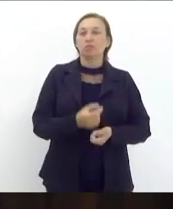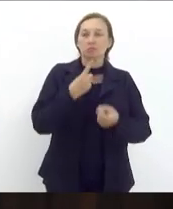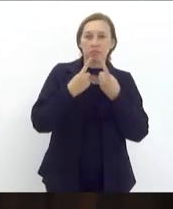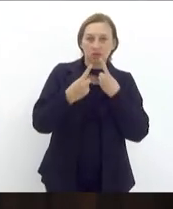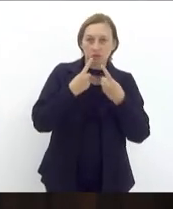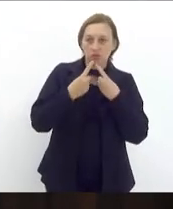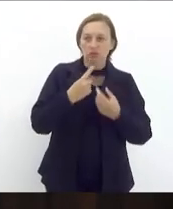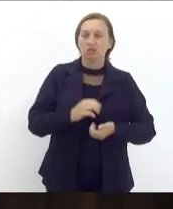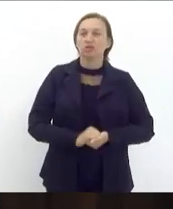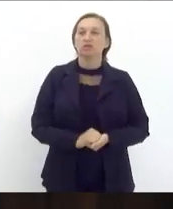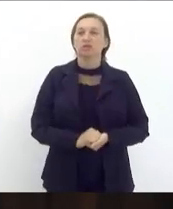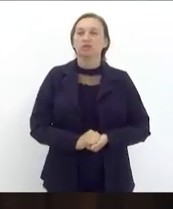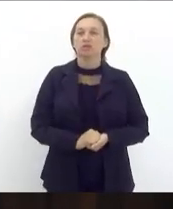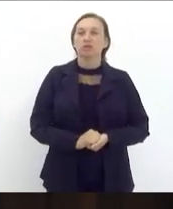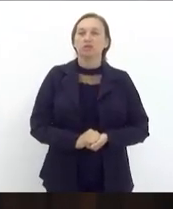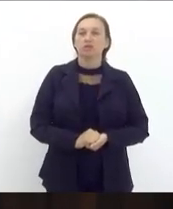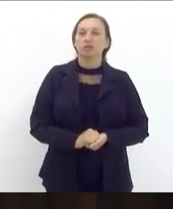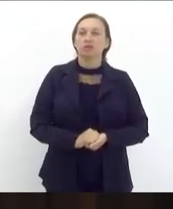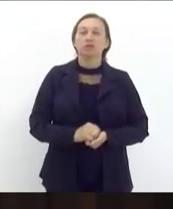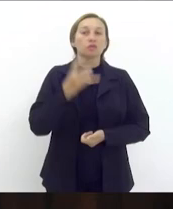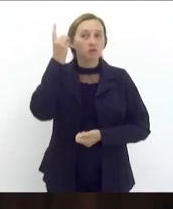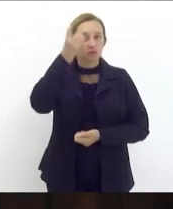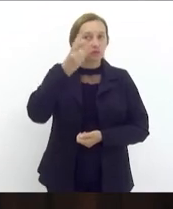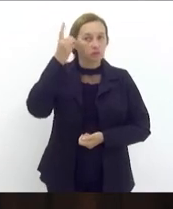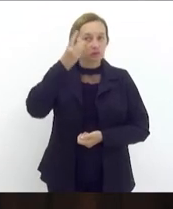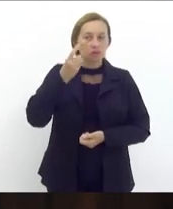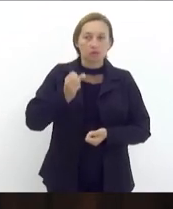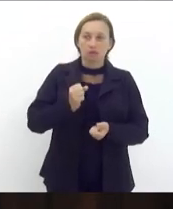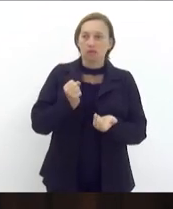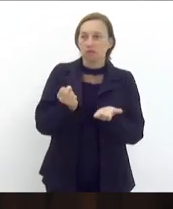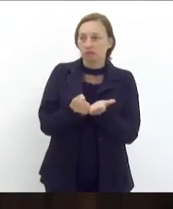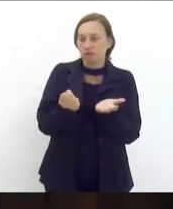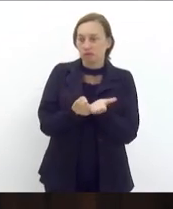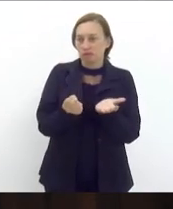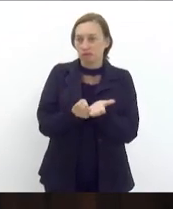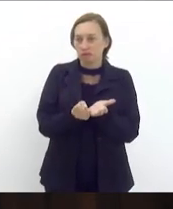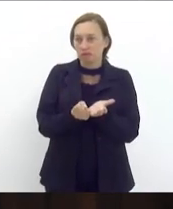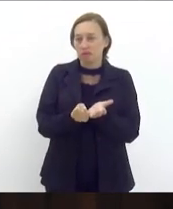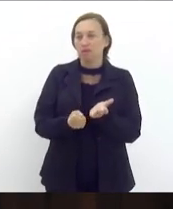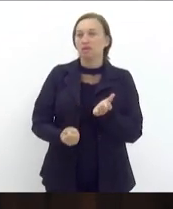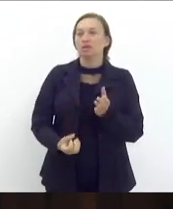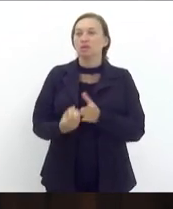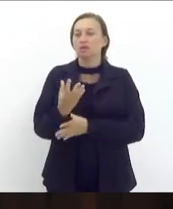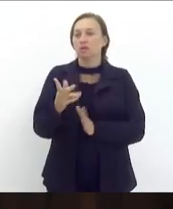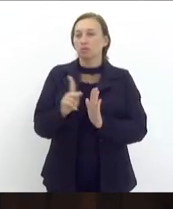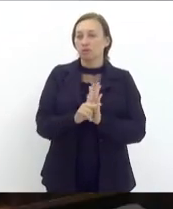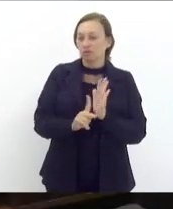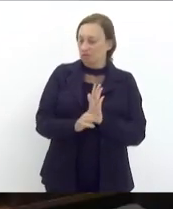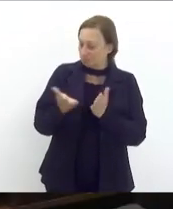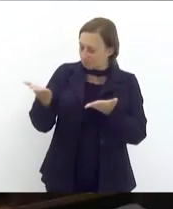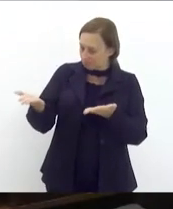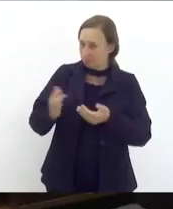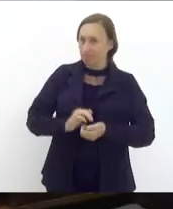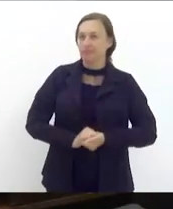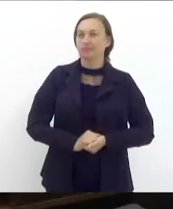discutir, deputado Samuel Malafaia, um dos autores do projeto. Por favor.